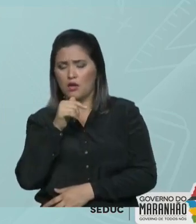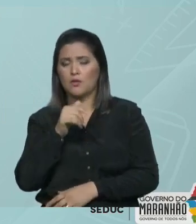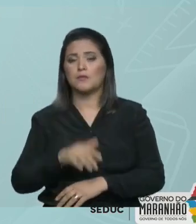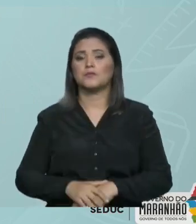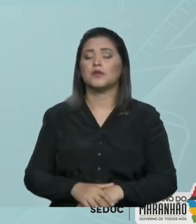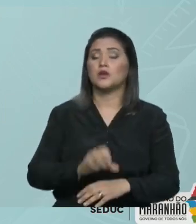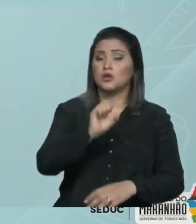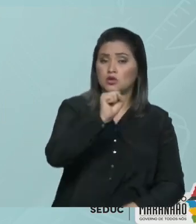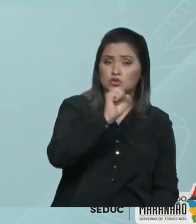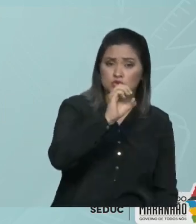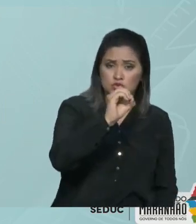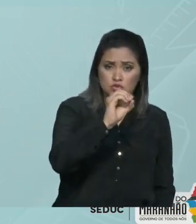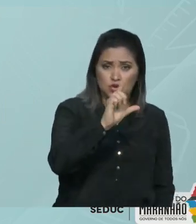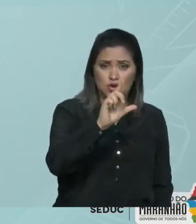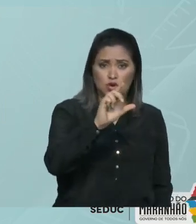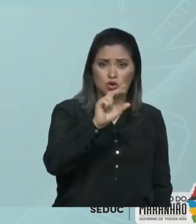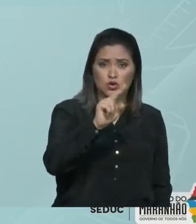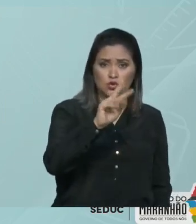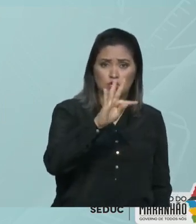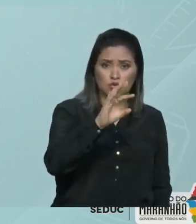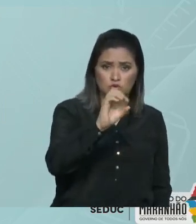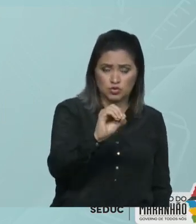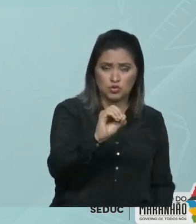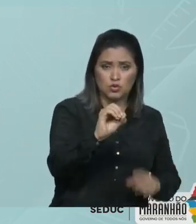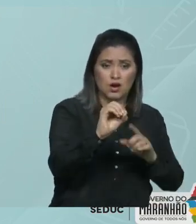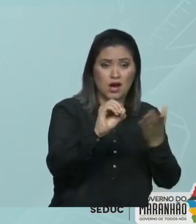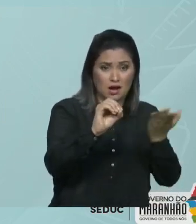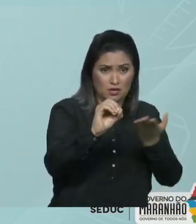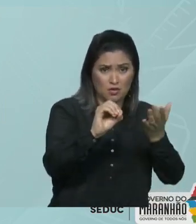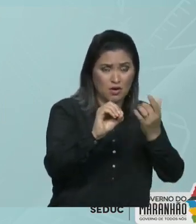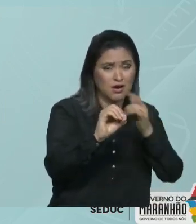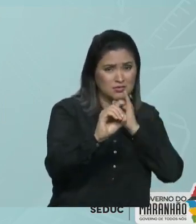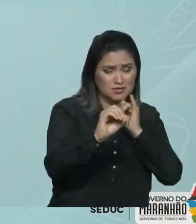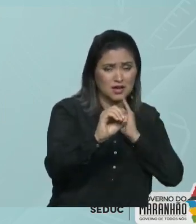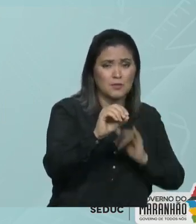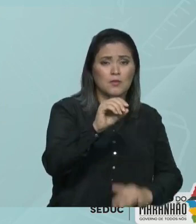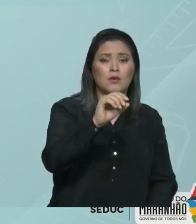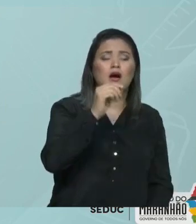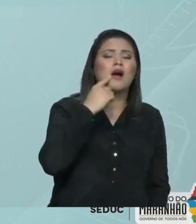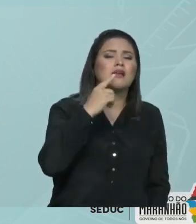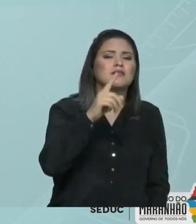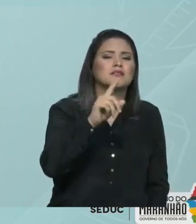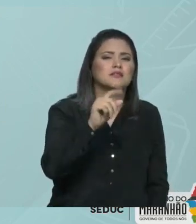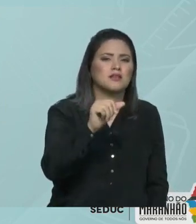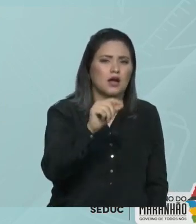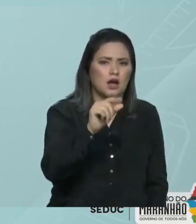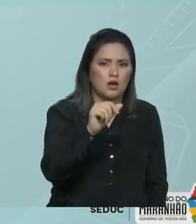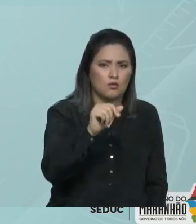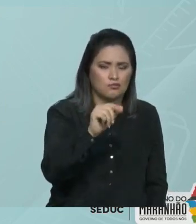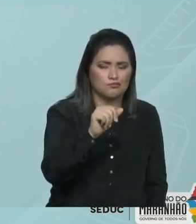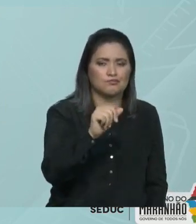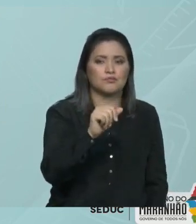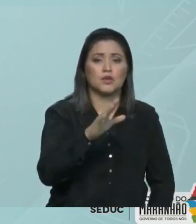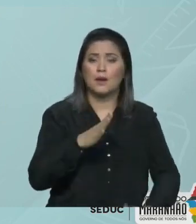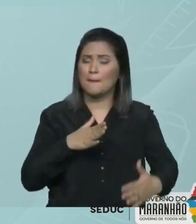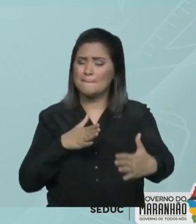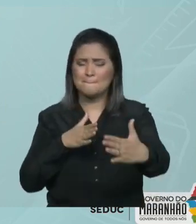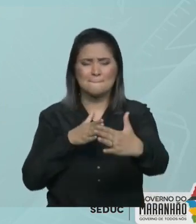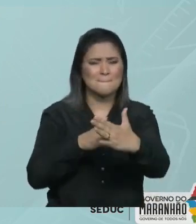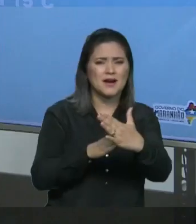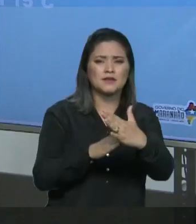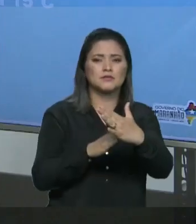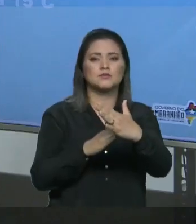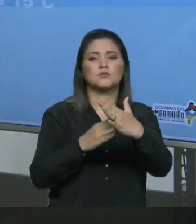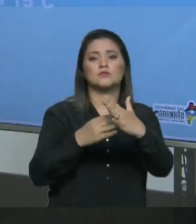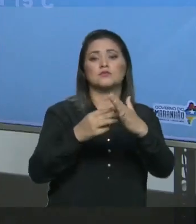que a 15 graus Celsius Com 1000 gramas de água Eu consigo dissolver no máximo 380 gramas de